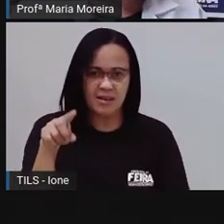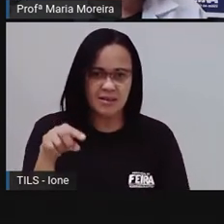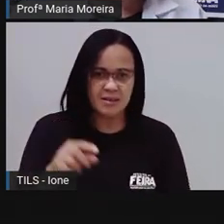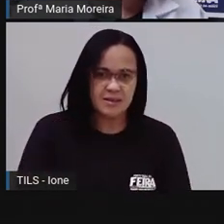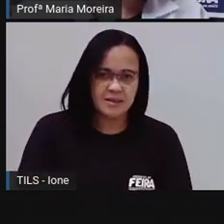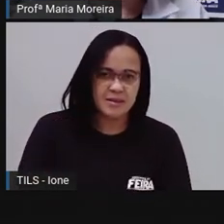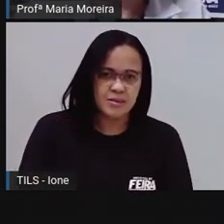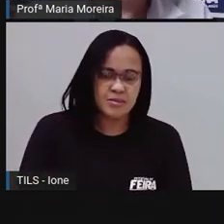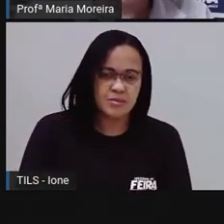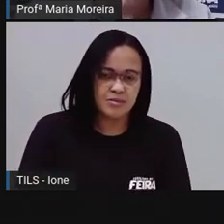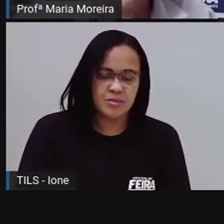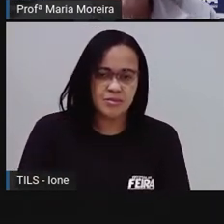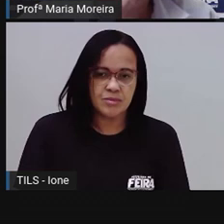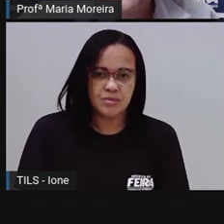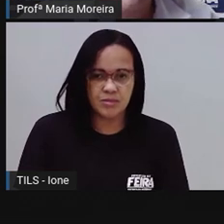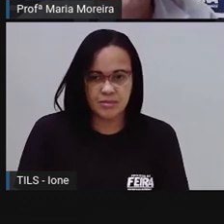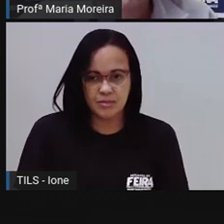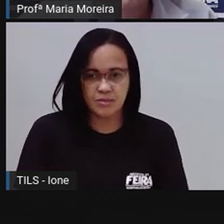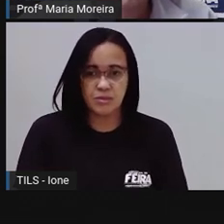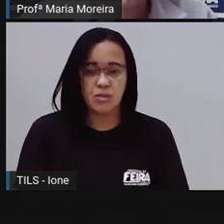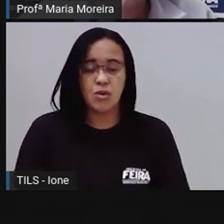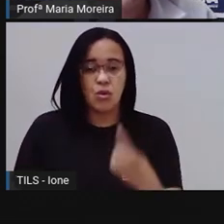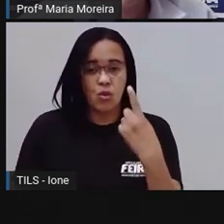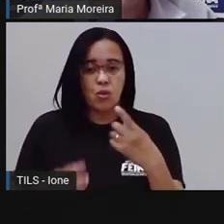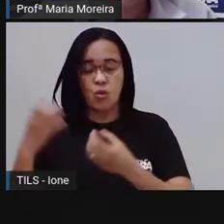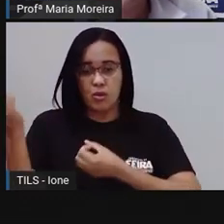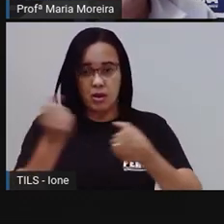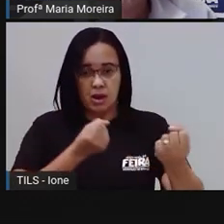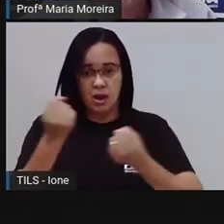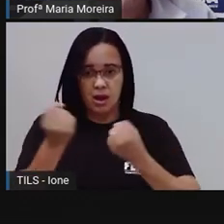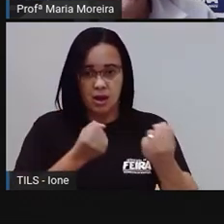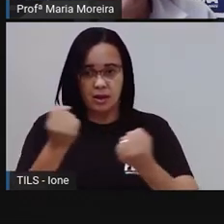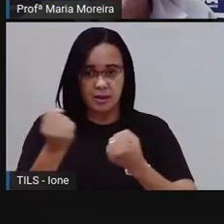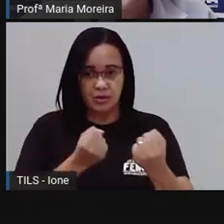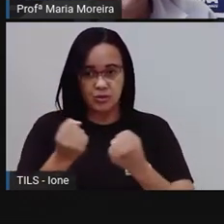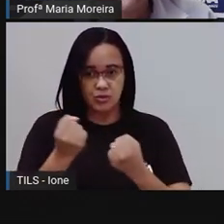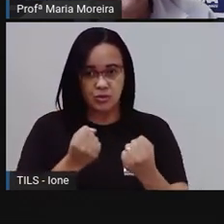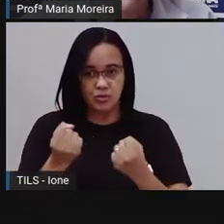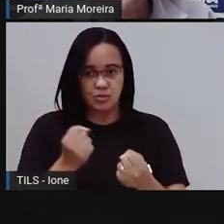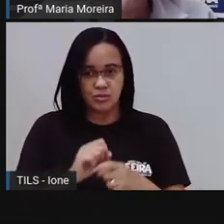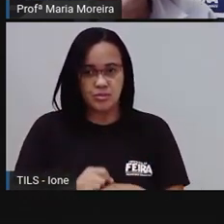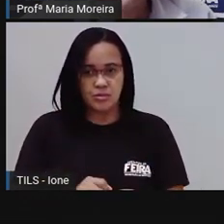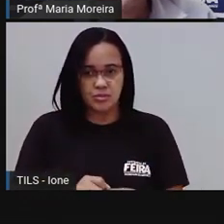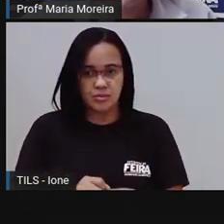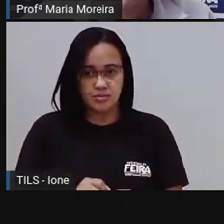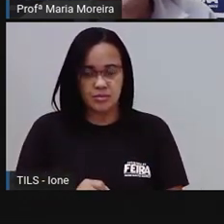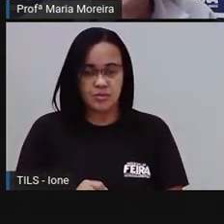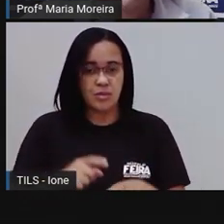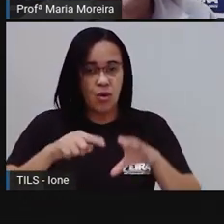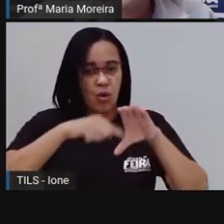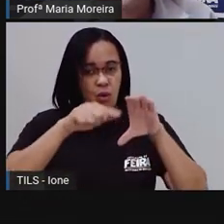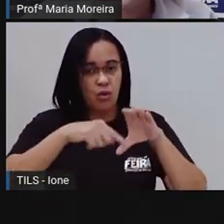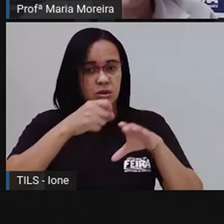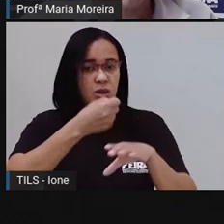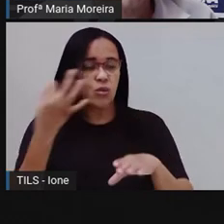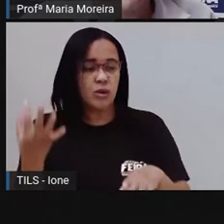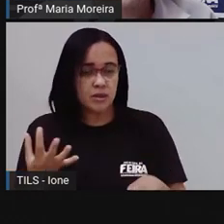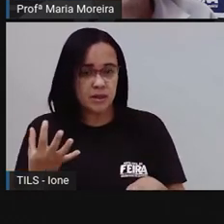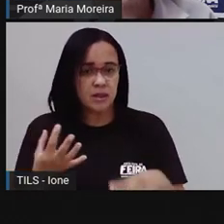nosso horário já está acabando. Um carro, né? Então, é um carro aqui. Quantas rodas, ó?